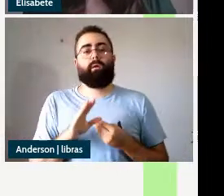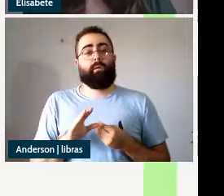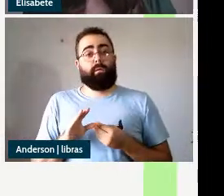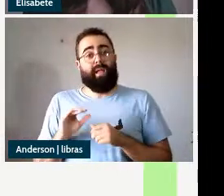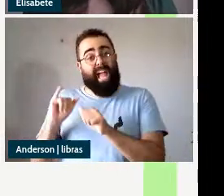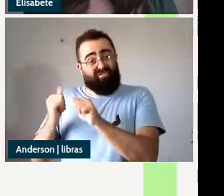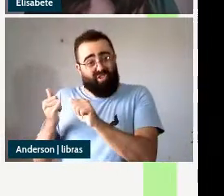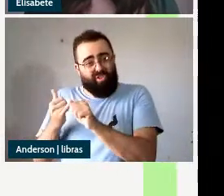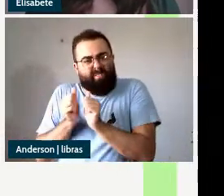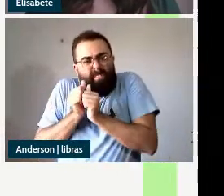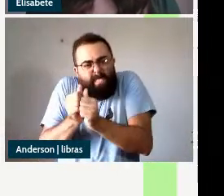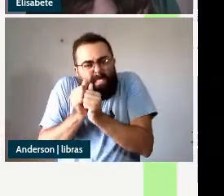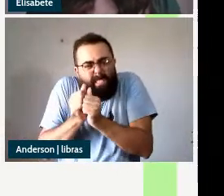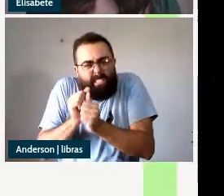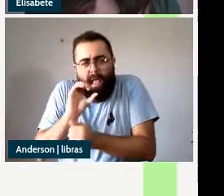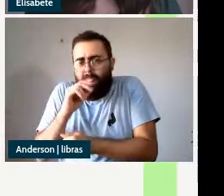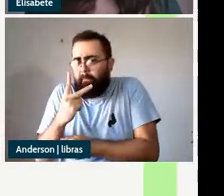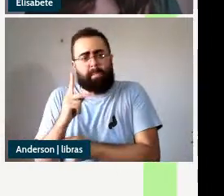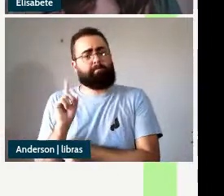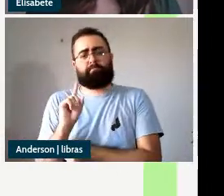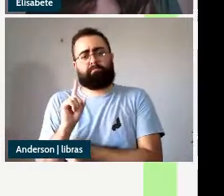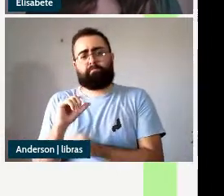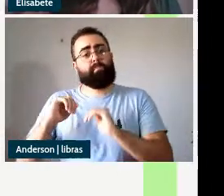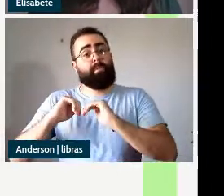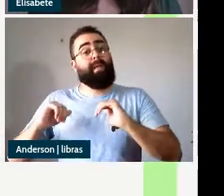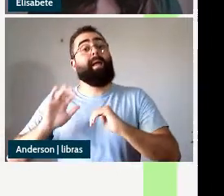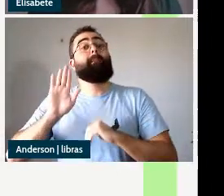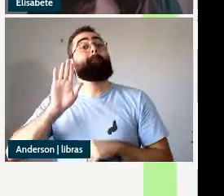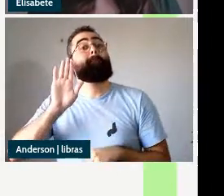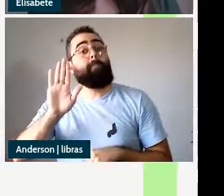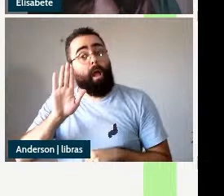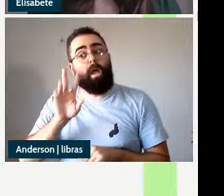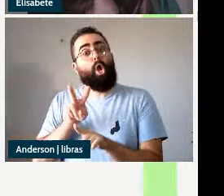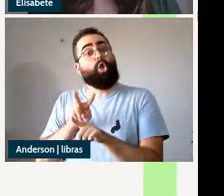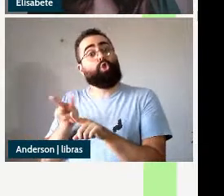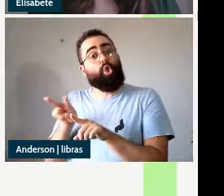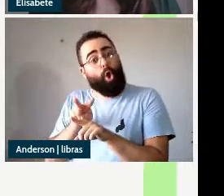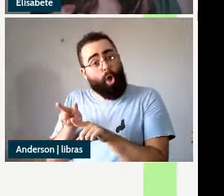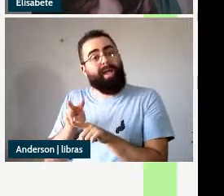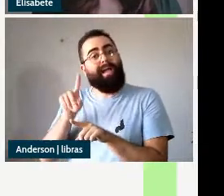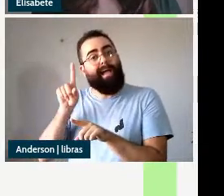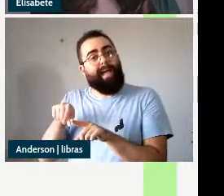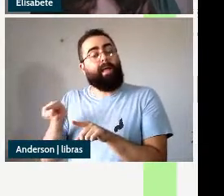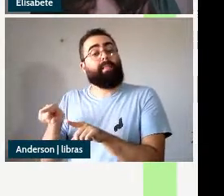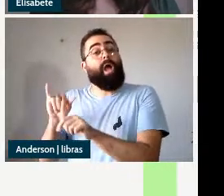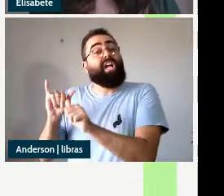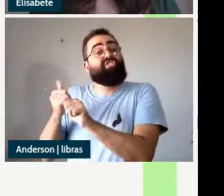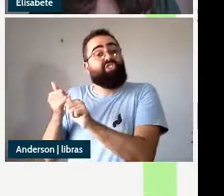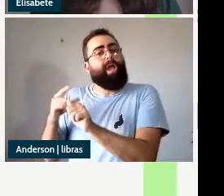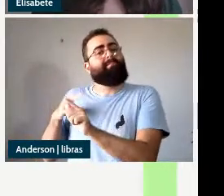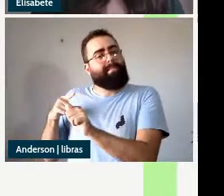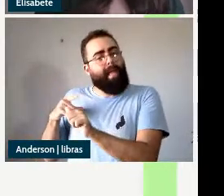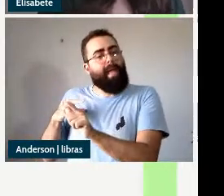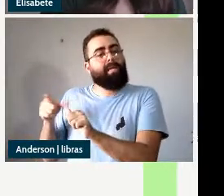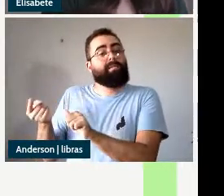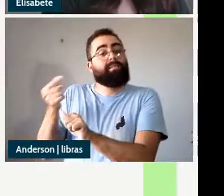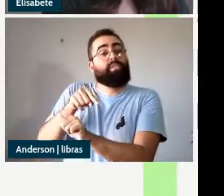com DP ele forma na verdade um constituinte com uma categoria vazia que é o seu sujeito estrutural